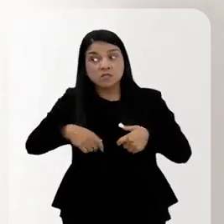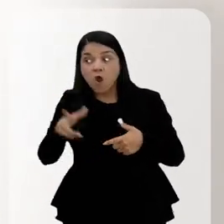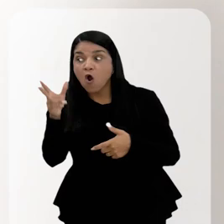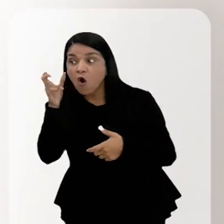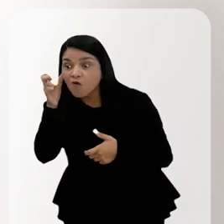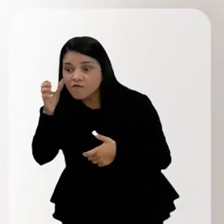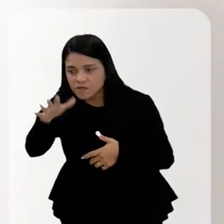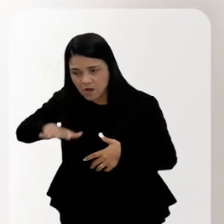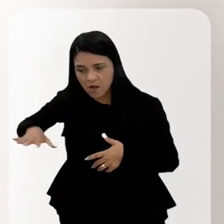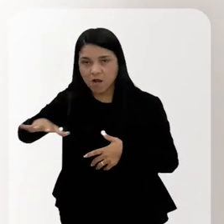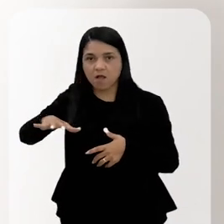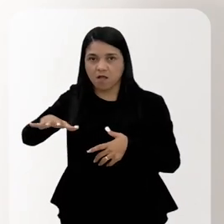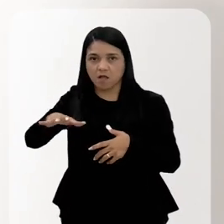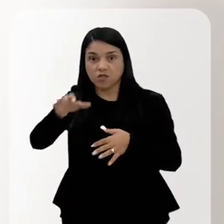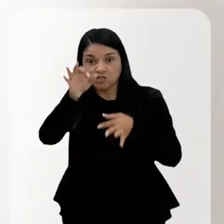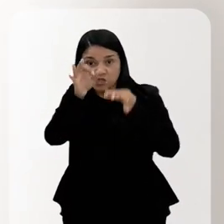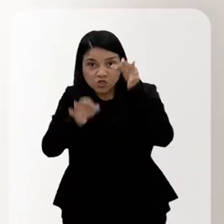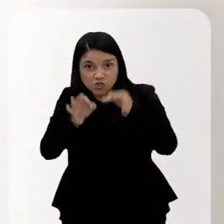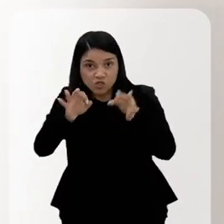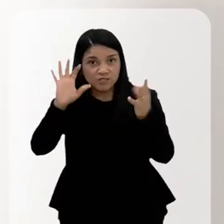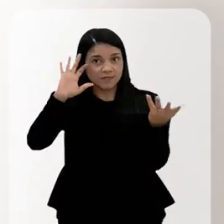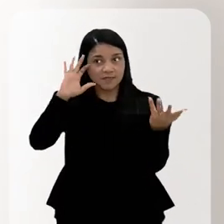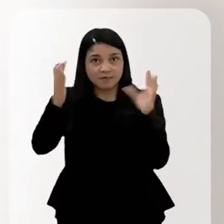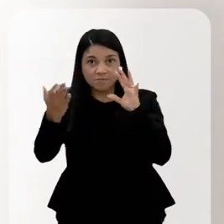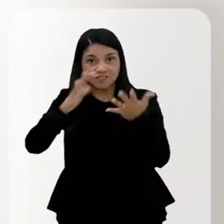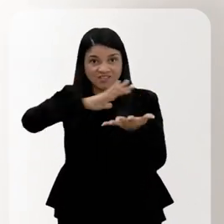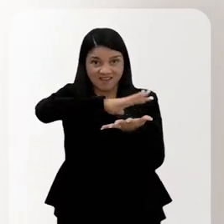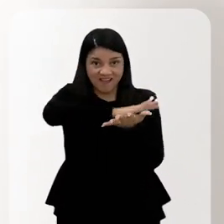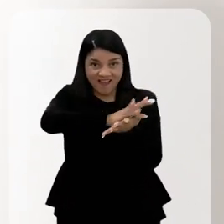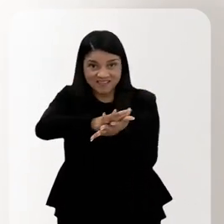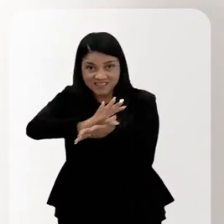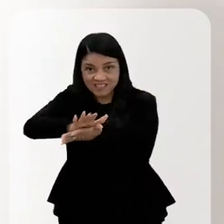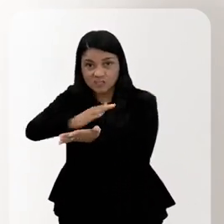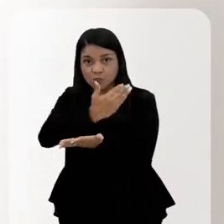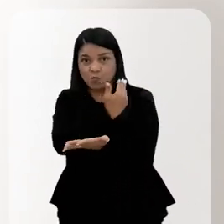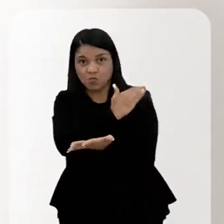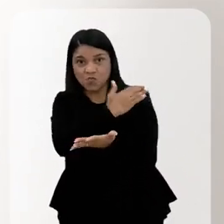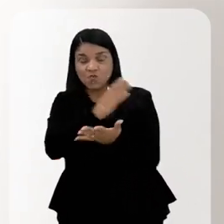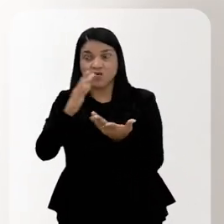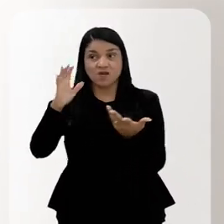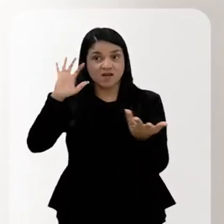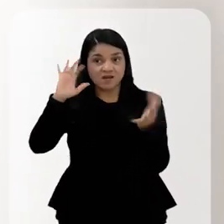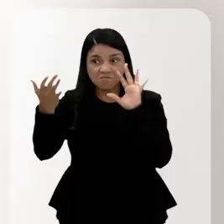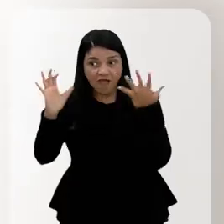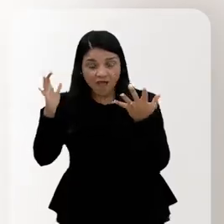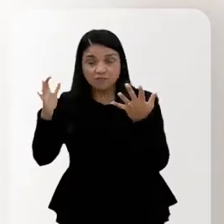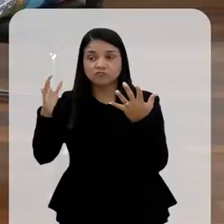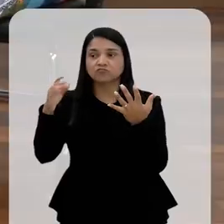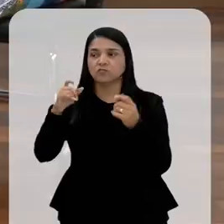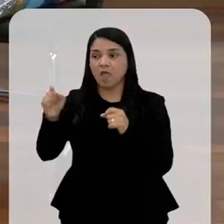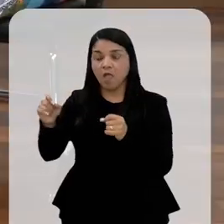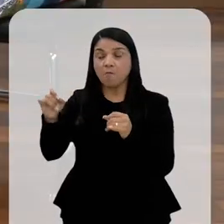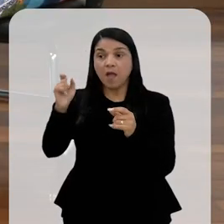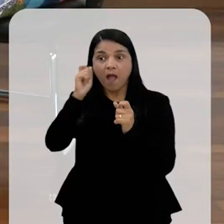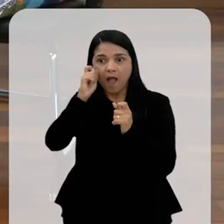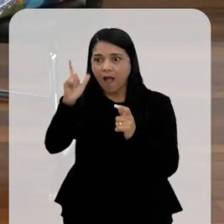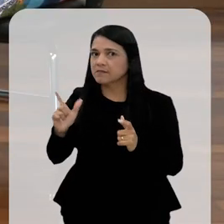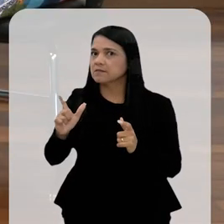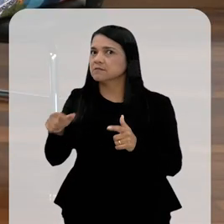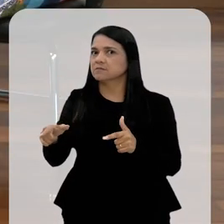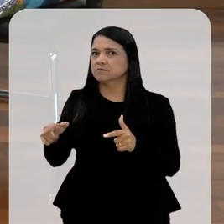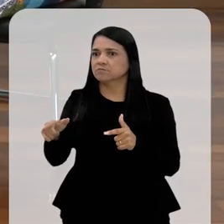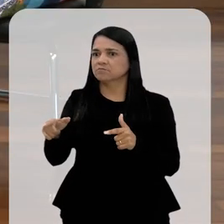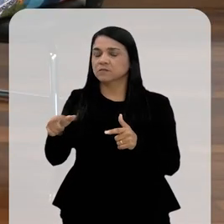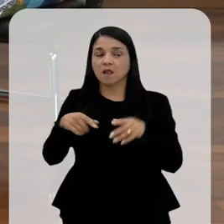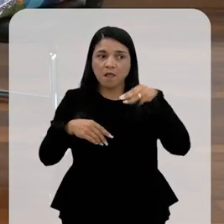de aprender a ouvir os territórios. Quando eles estão nos falando em justiça climática, em racismo climático, eles estão nos alertando. Isso que a Marina descreve,